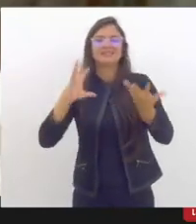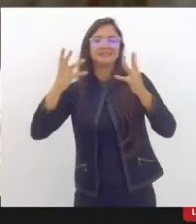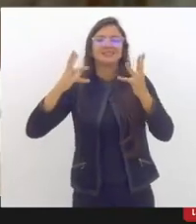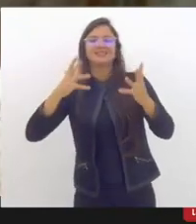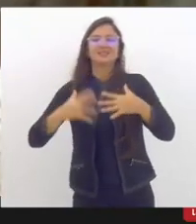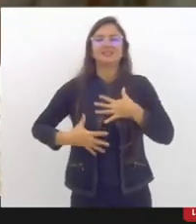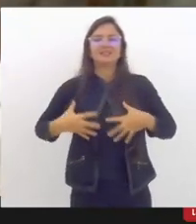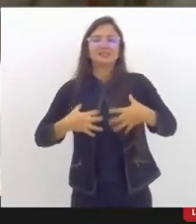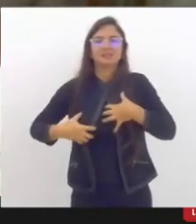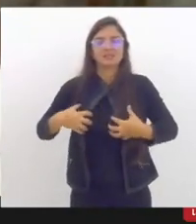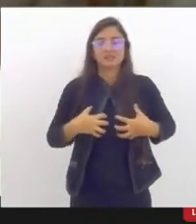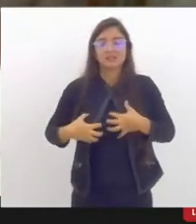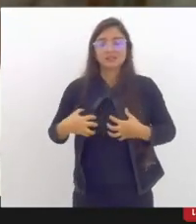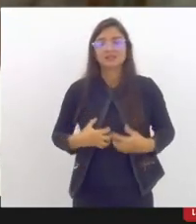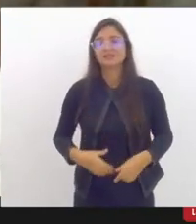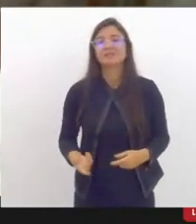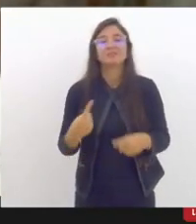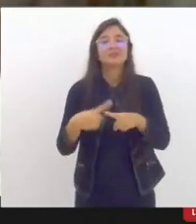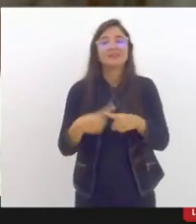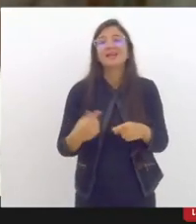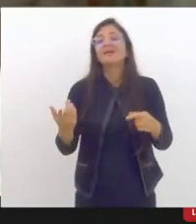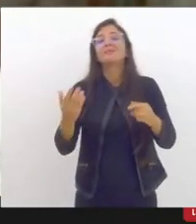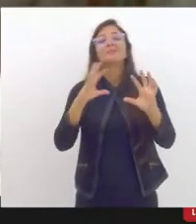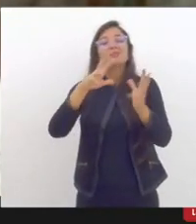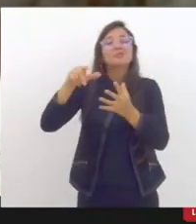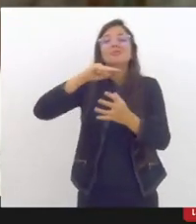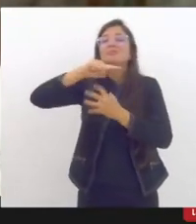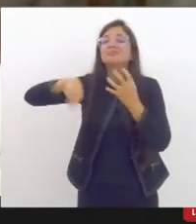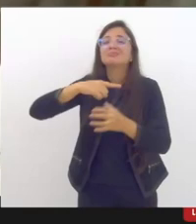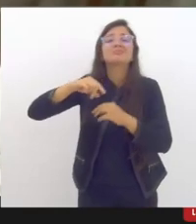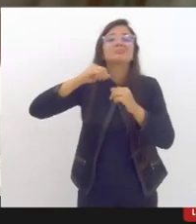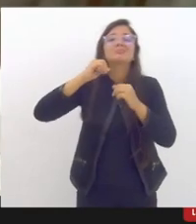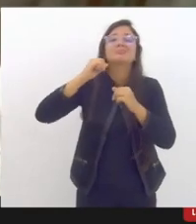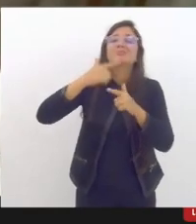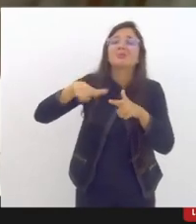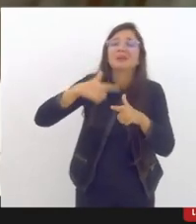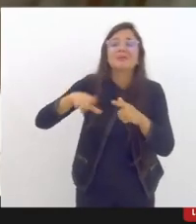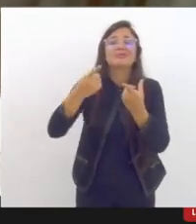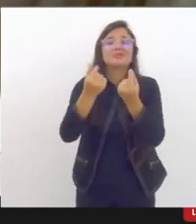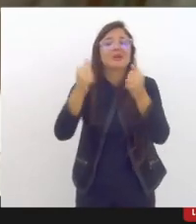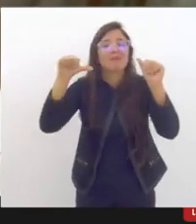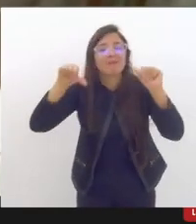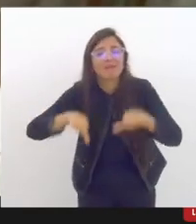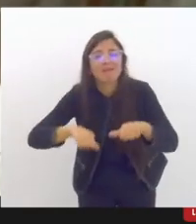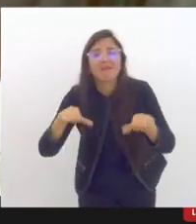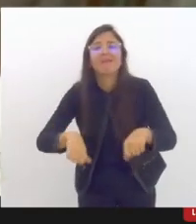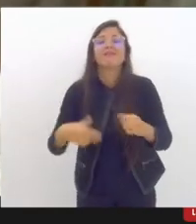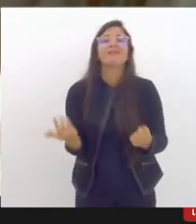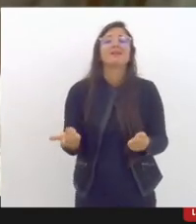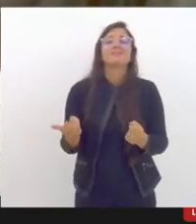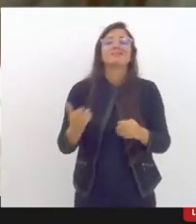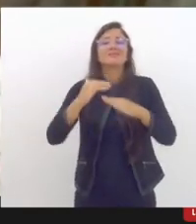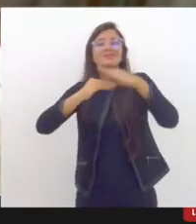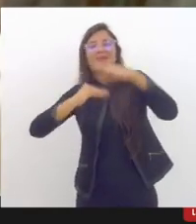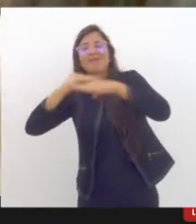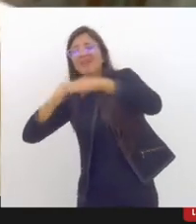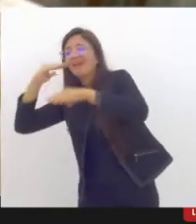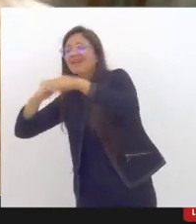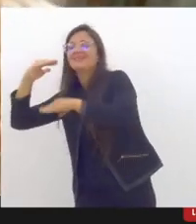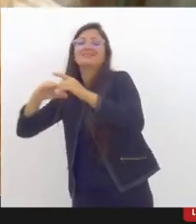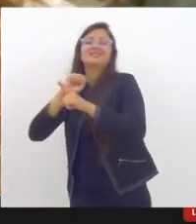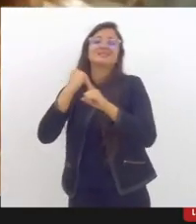e mais a inflação e mais questões econômicas que impactam nas suas famílias né enfim então